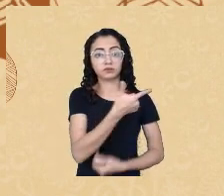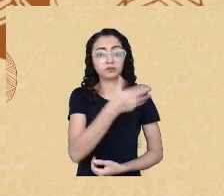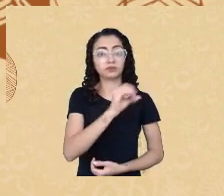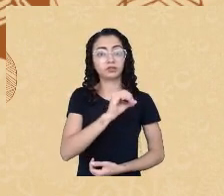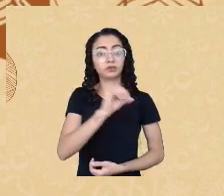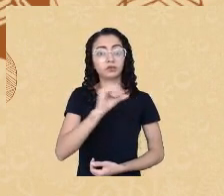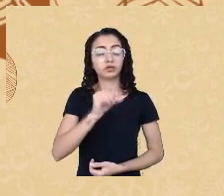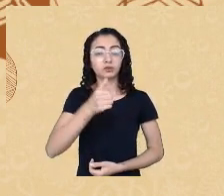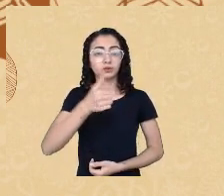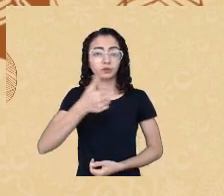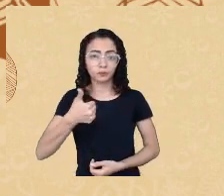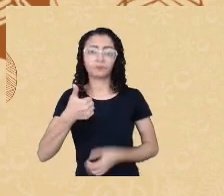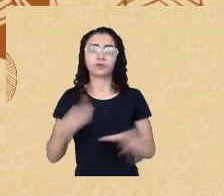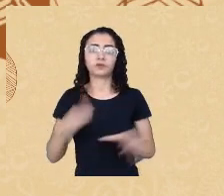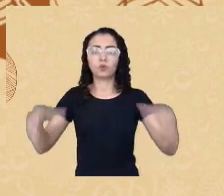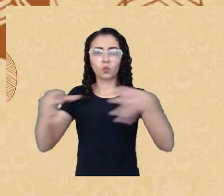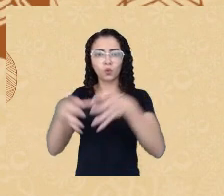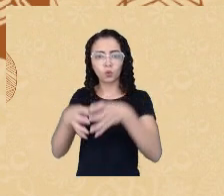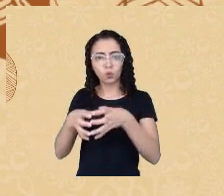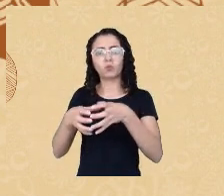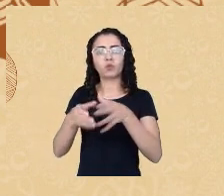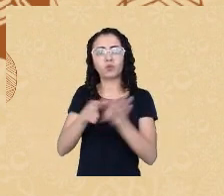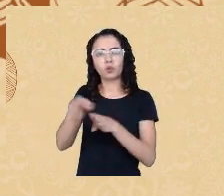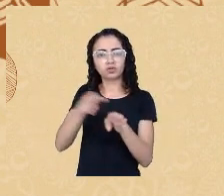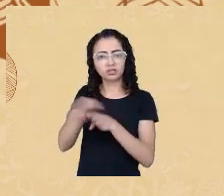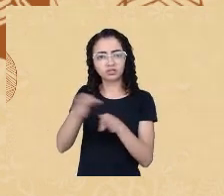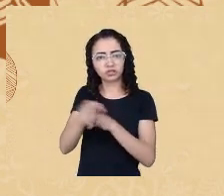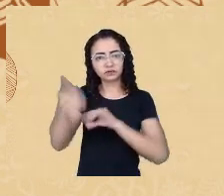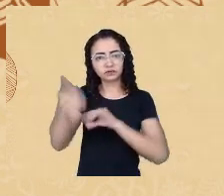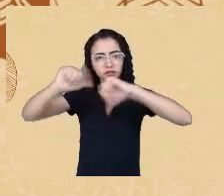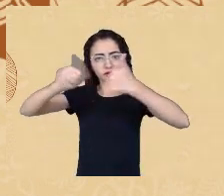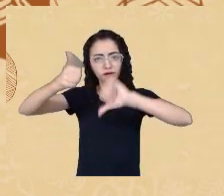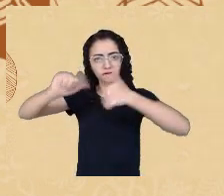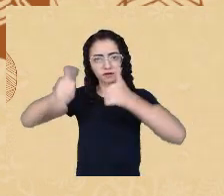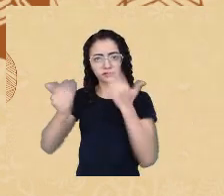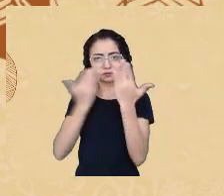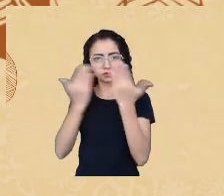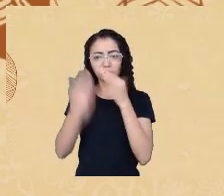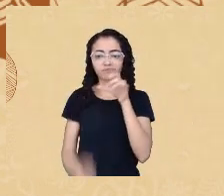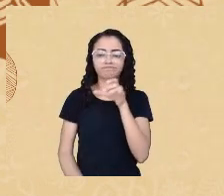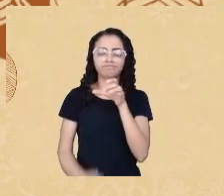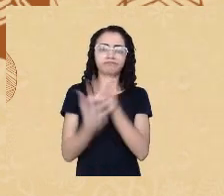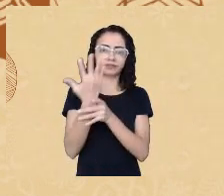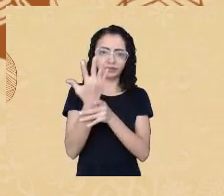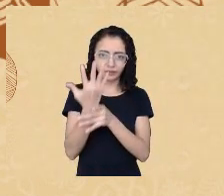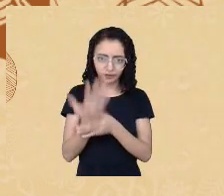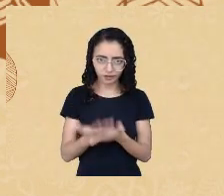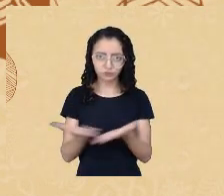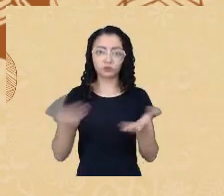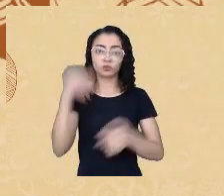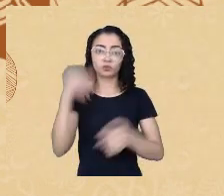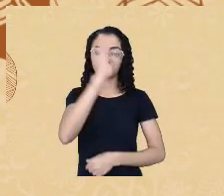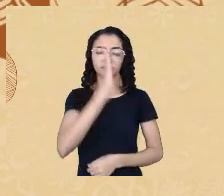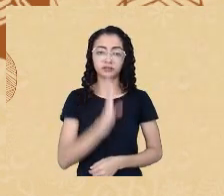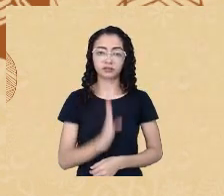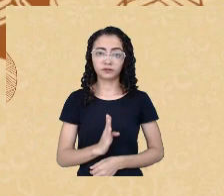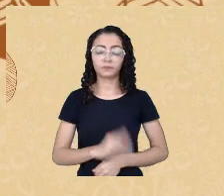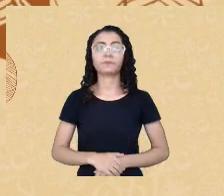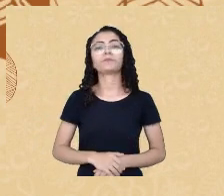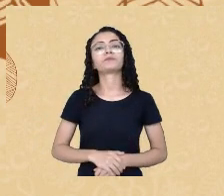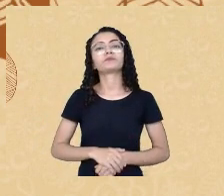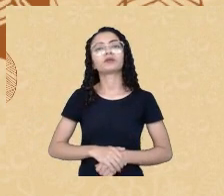Avaliação Psicológica e o próprio Satepsi, são instituídos no Brasil, logo em seguida, a partir desse movimento de